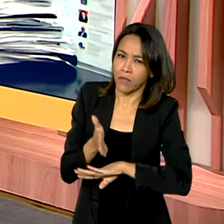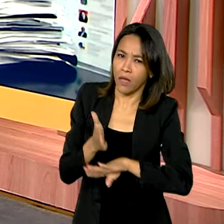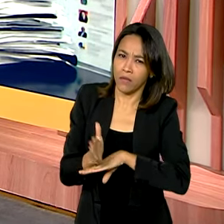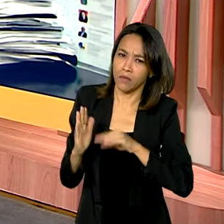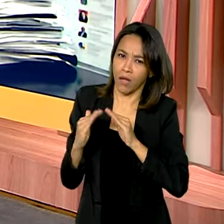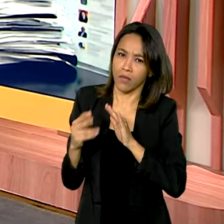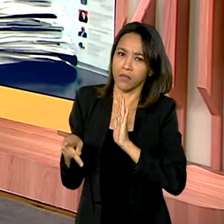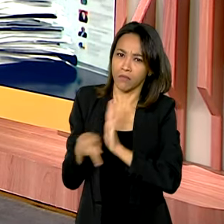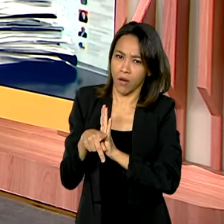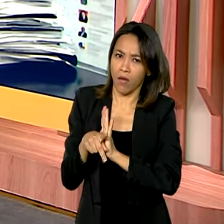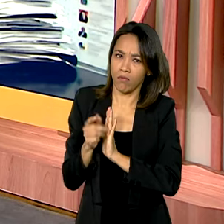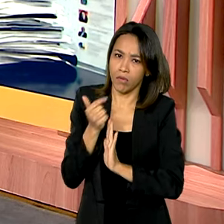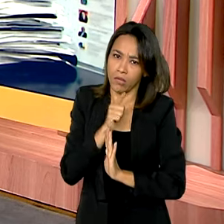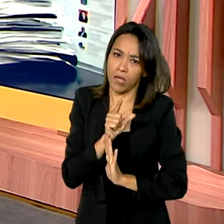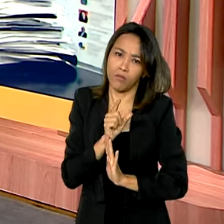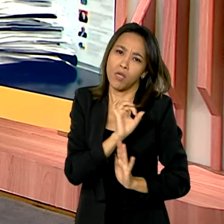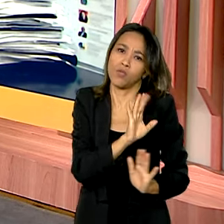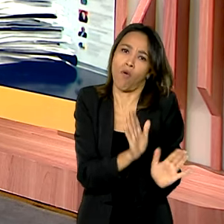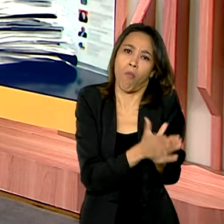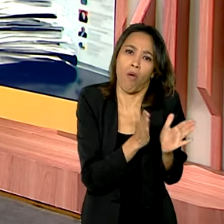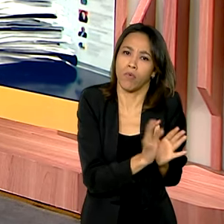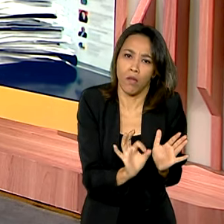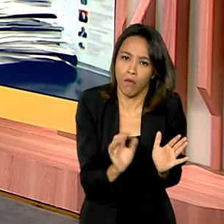uma atenção especial também do programa?